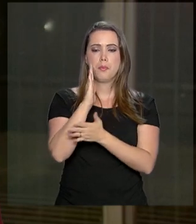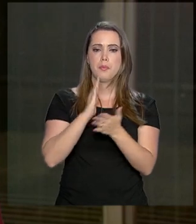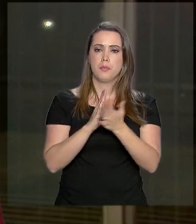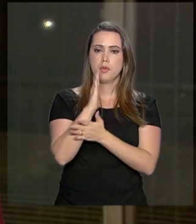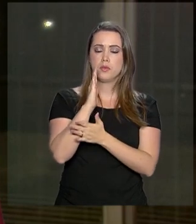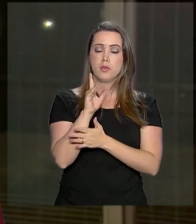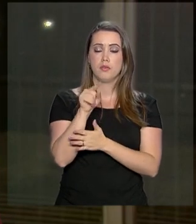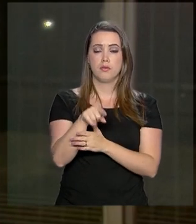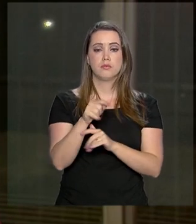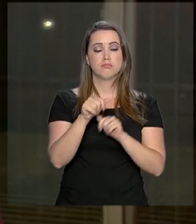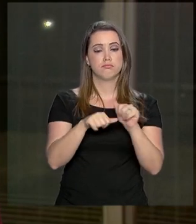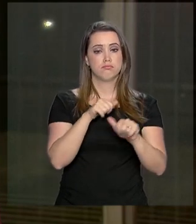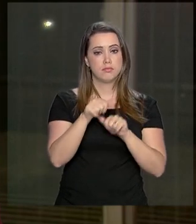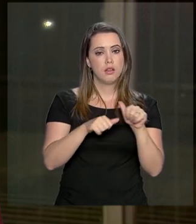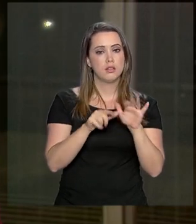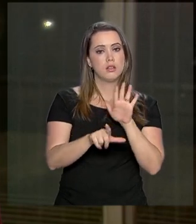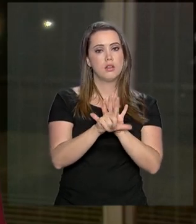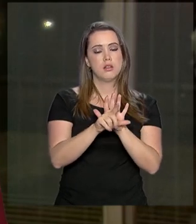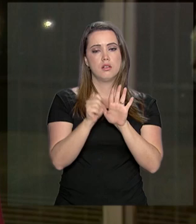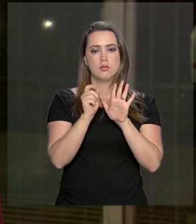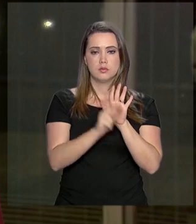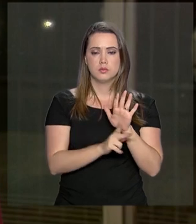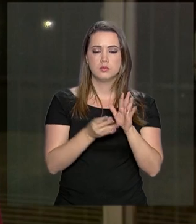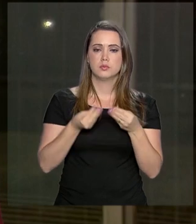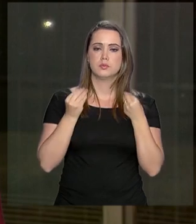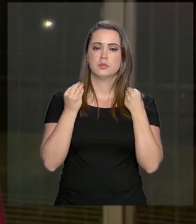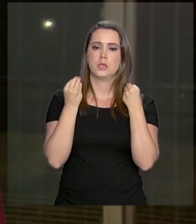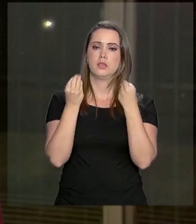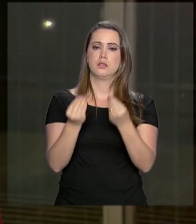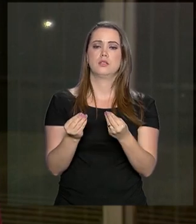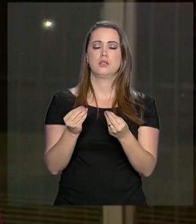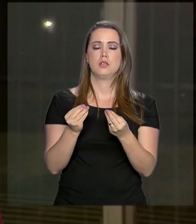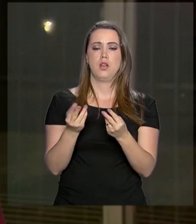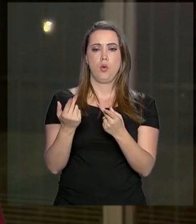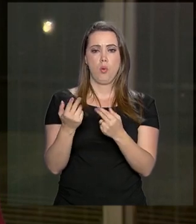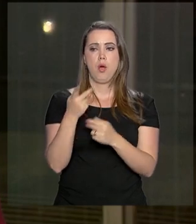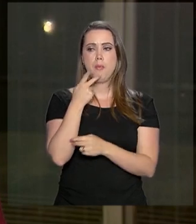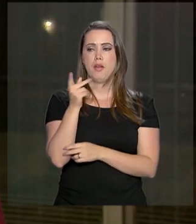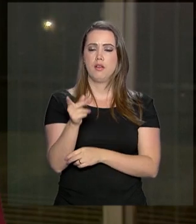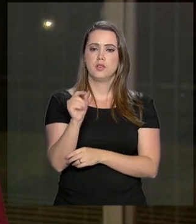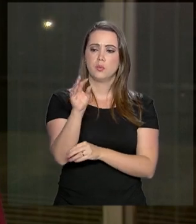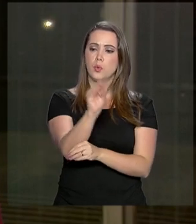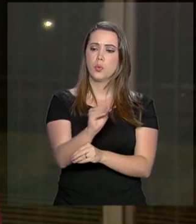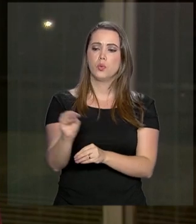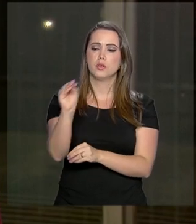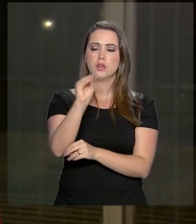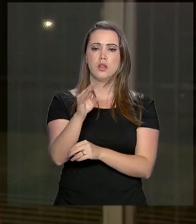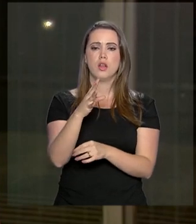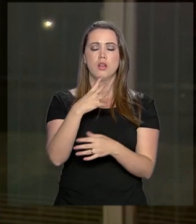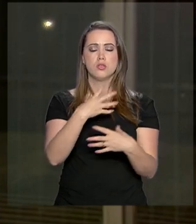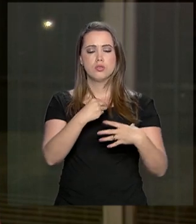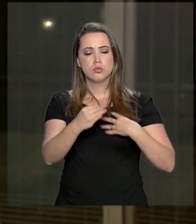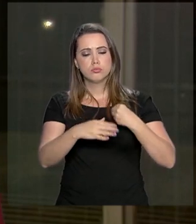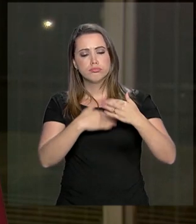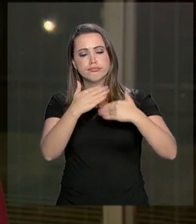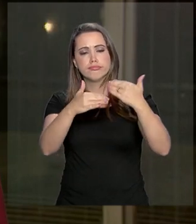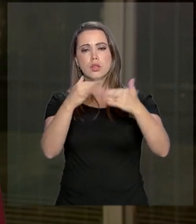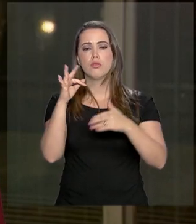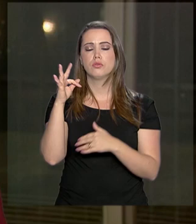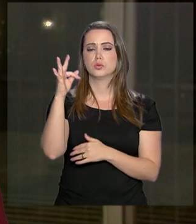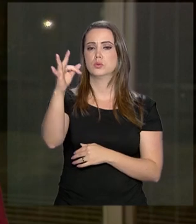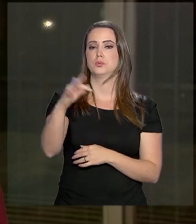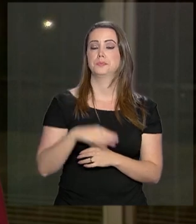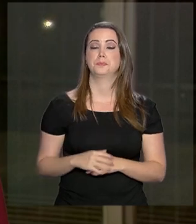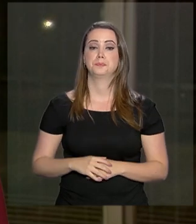reforma da Previdência para garantir, como ele disse nas palavras dele, para preservar as gerações futuras.